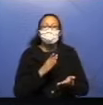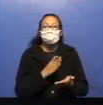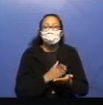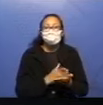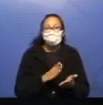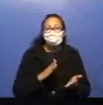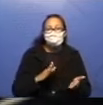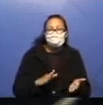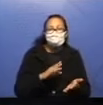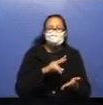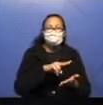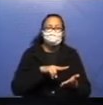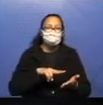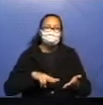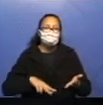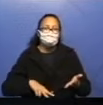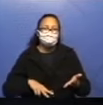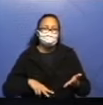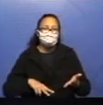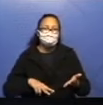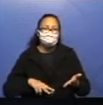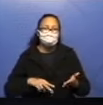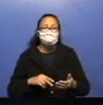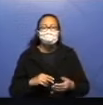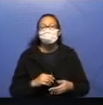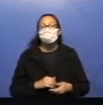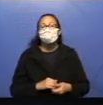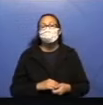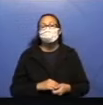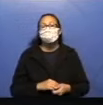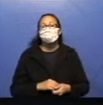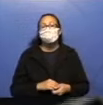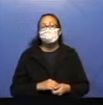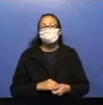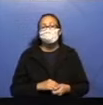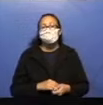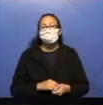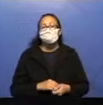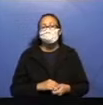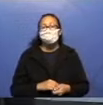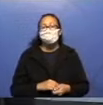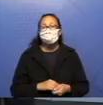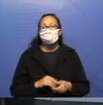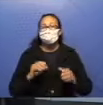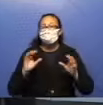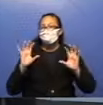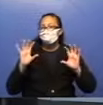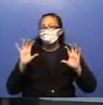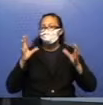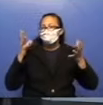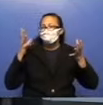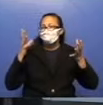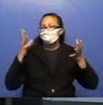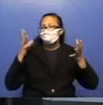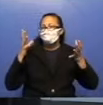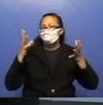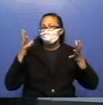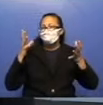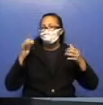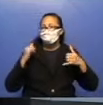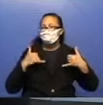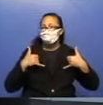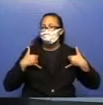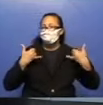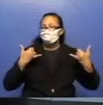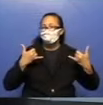acontecimentos da sua história. Que festa! Você consegue